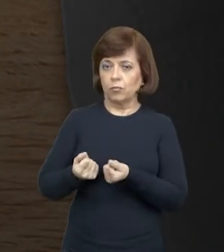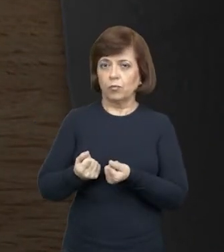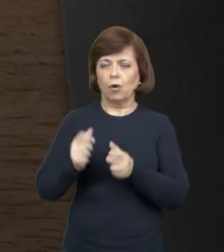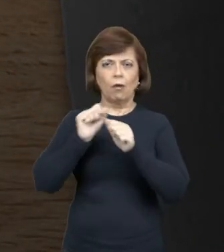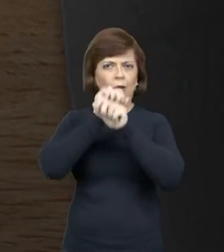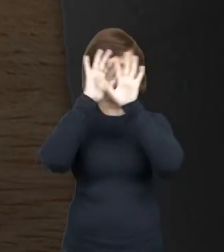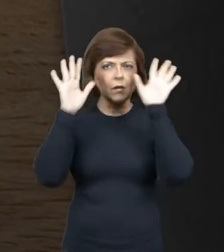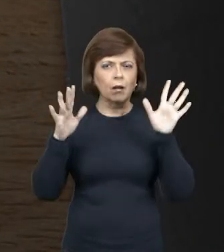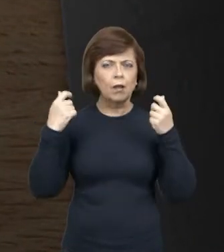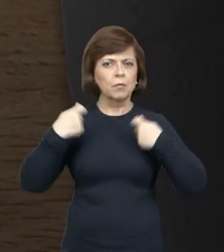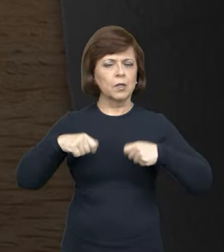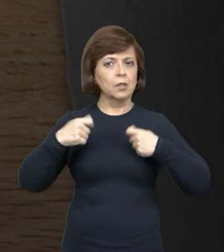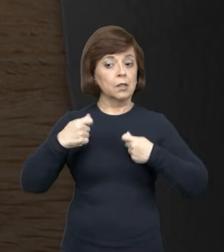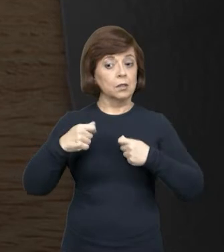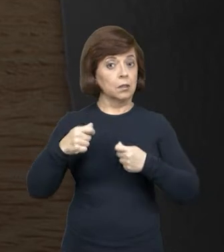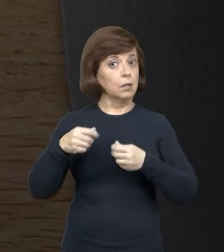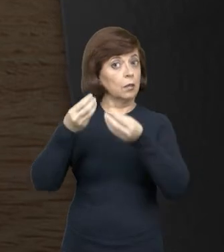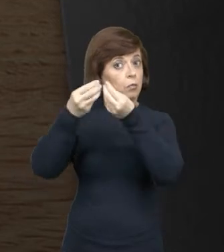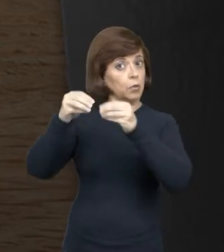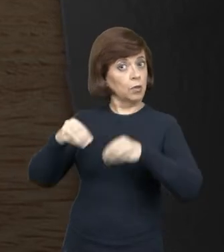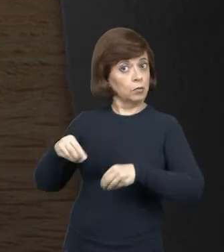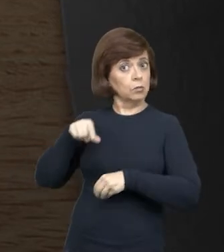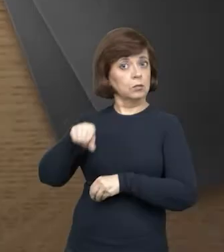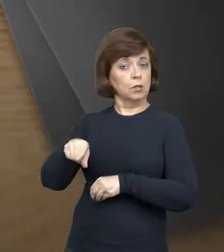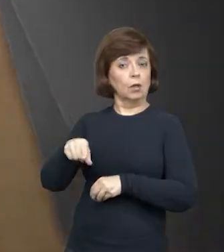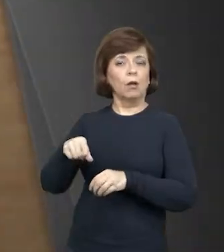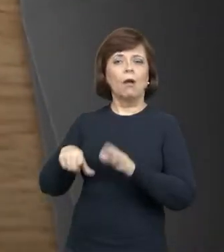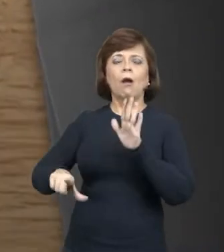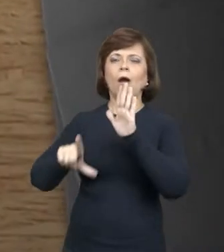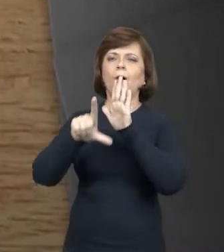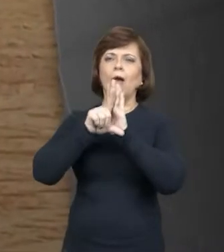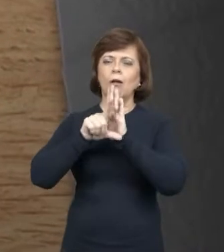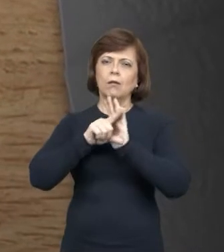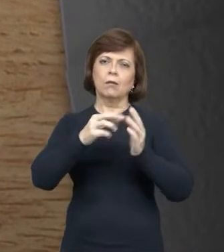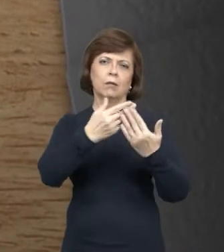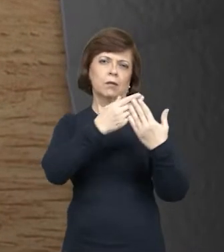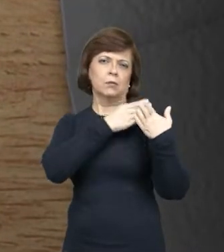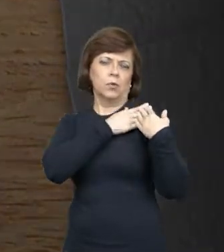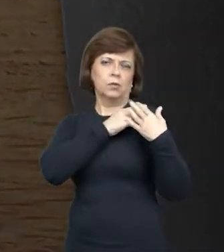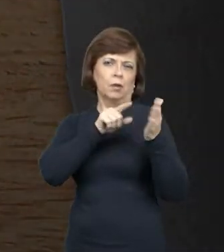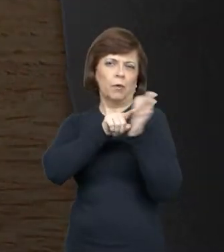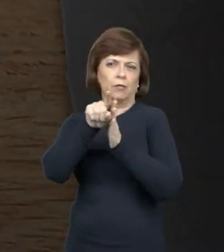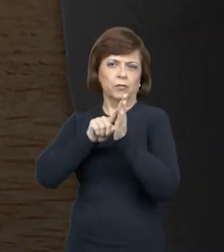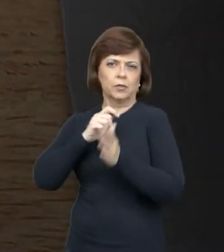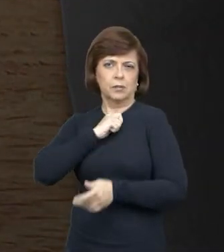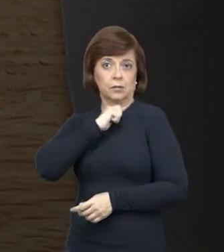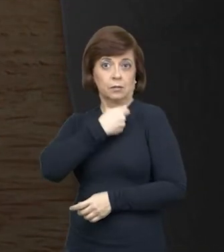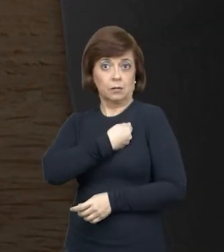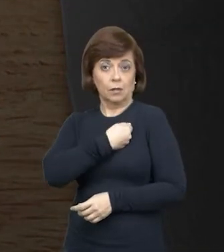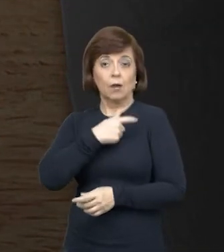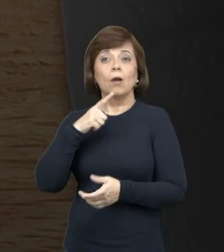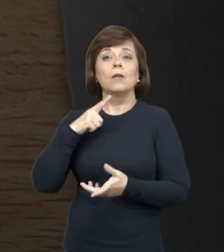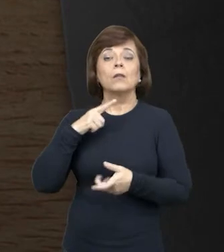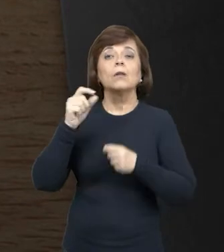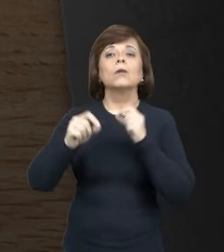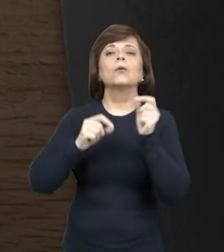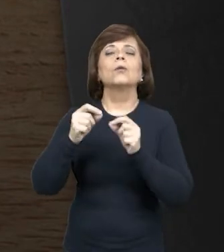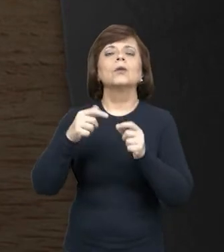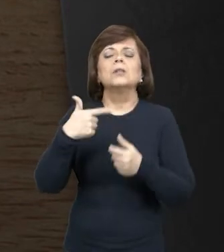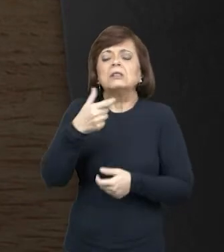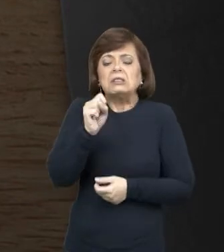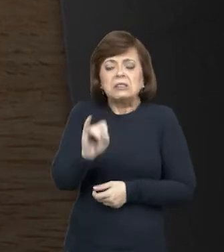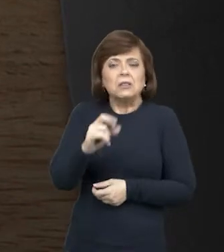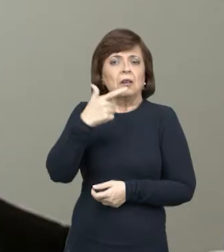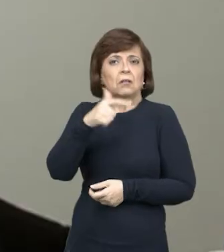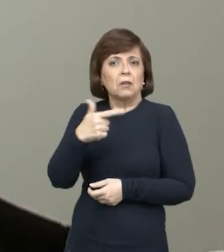prever o princípio da afetação dos fundos, a lei de responsabilidade fiscal, lei complementar 101, então, ainda que nós não tivéssemos o